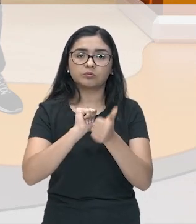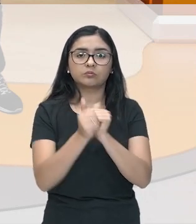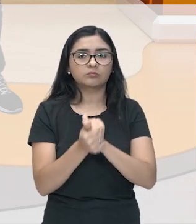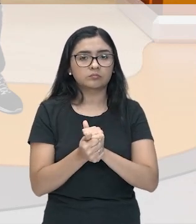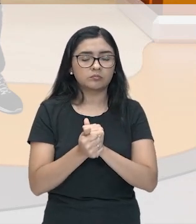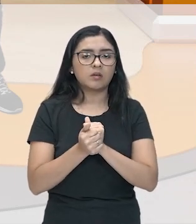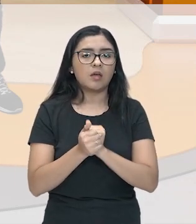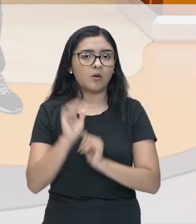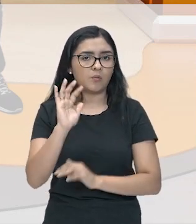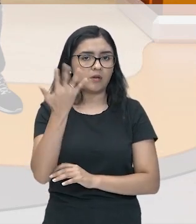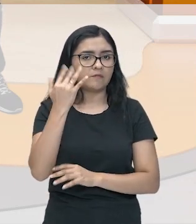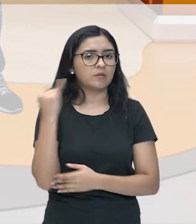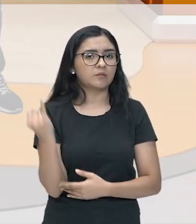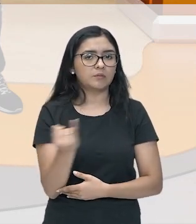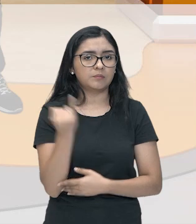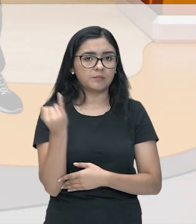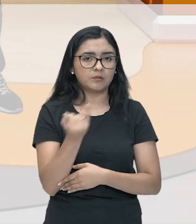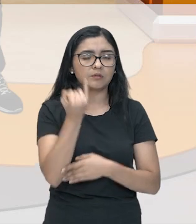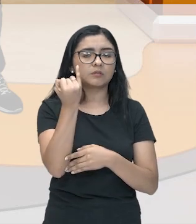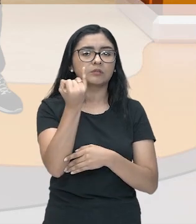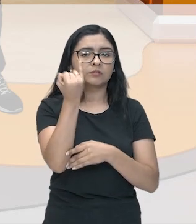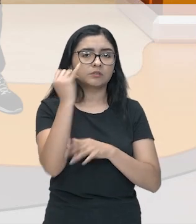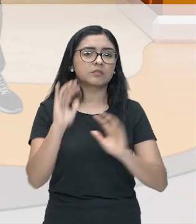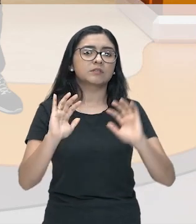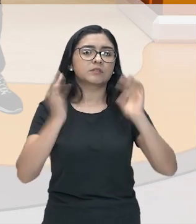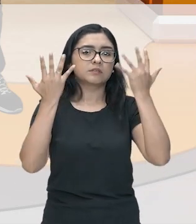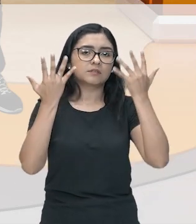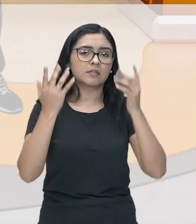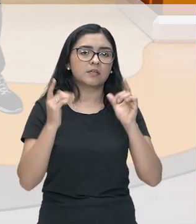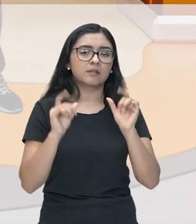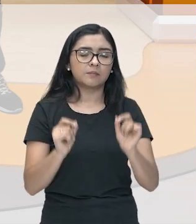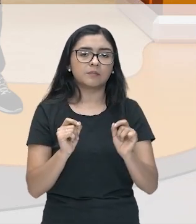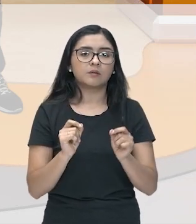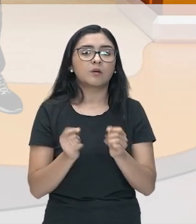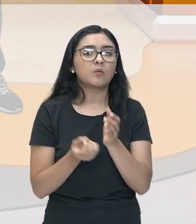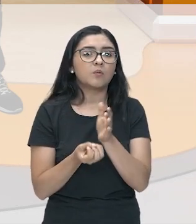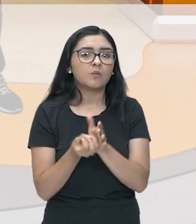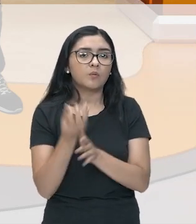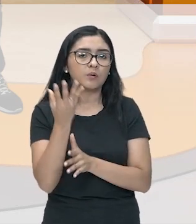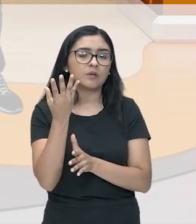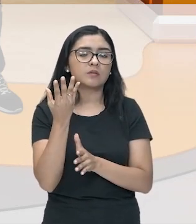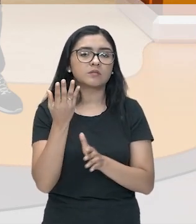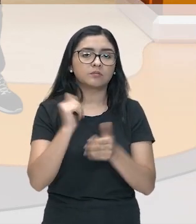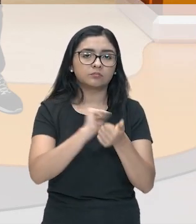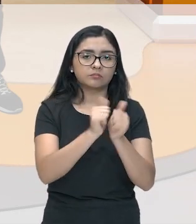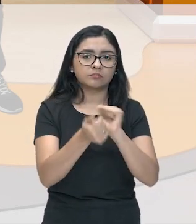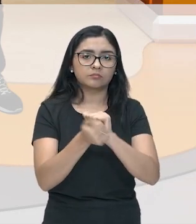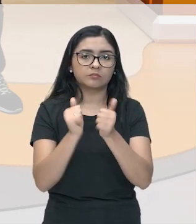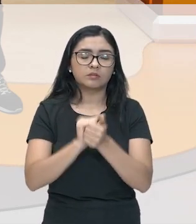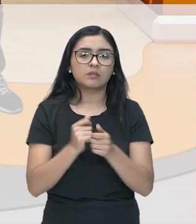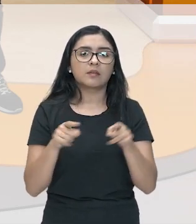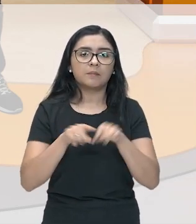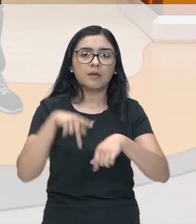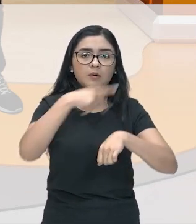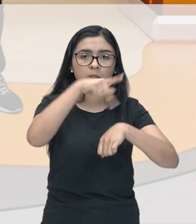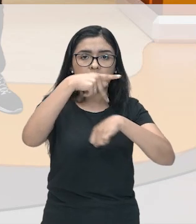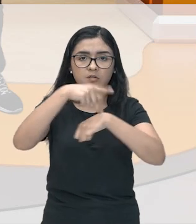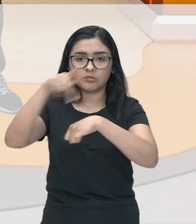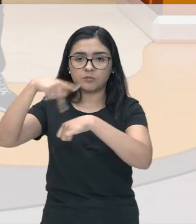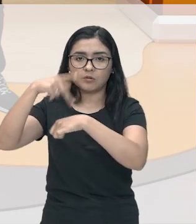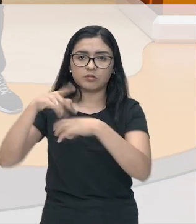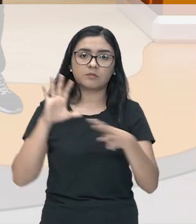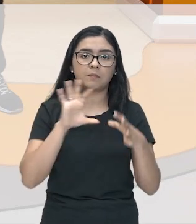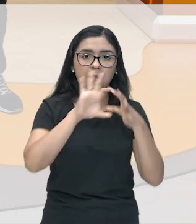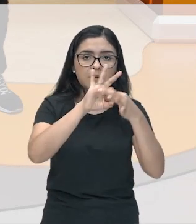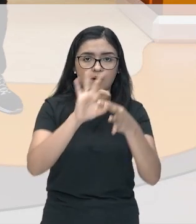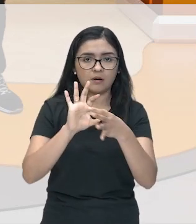importante que celebra a existência atlética e a união entre diferentes nações. Inclusive, para a